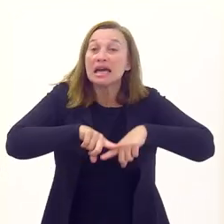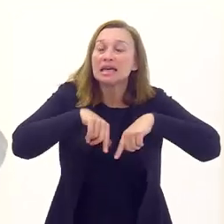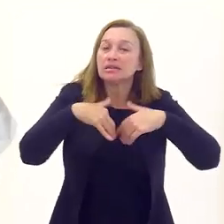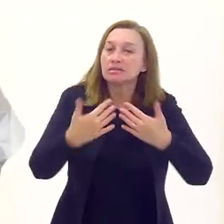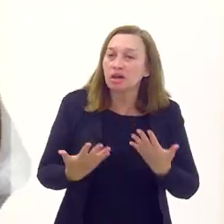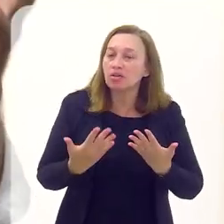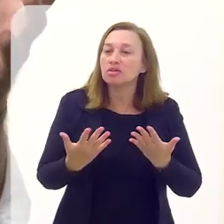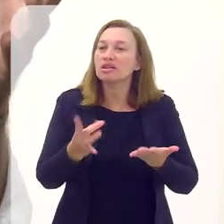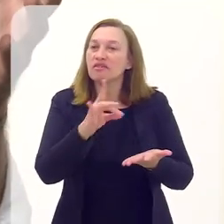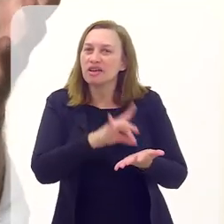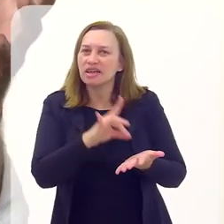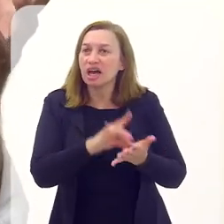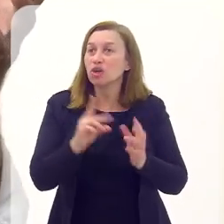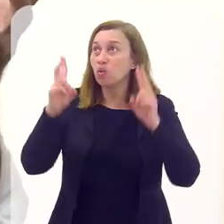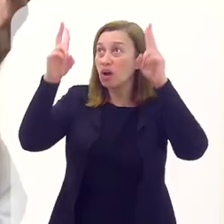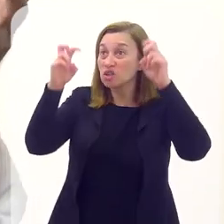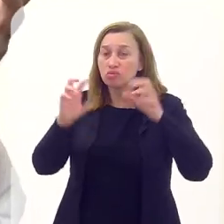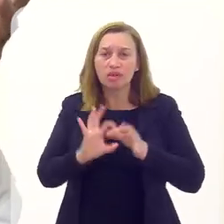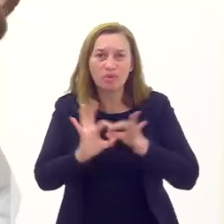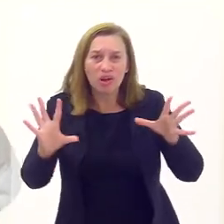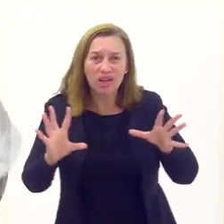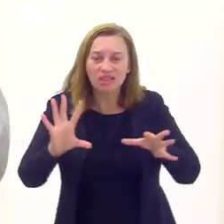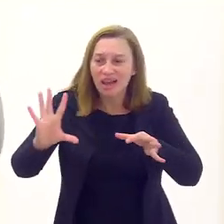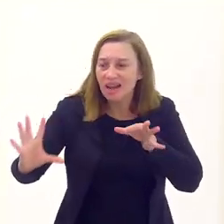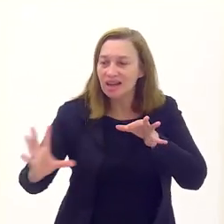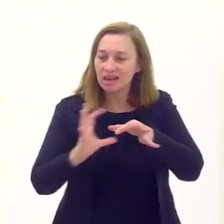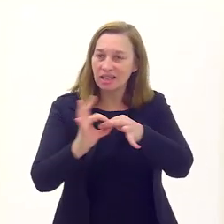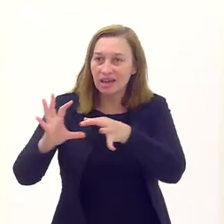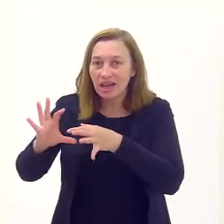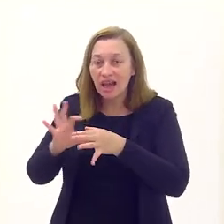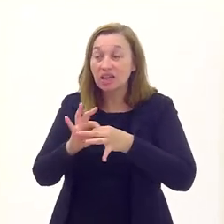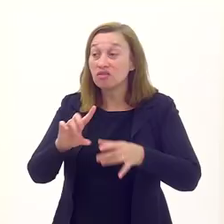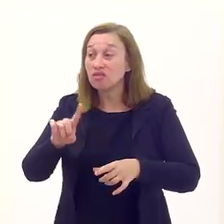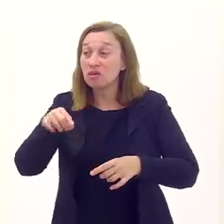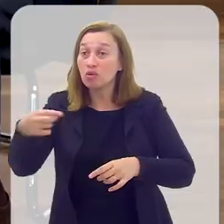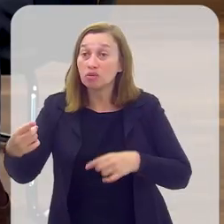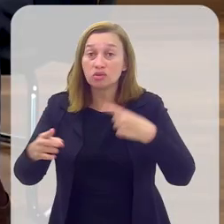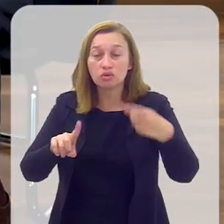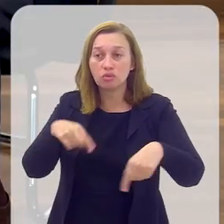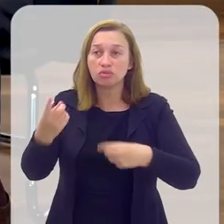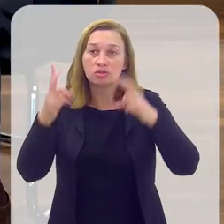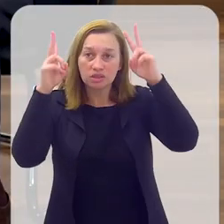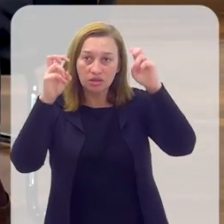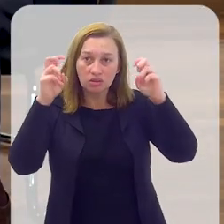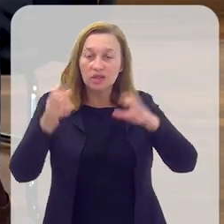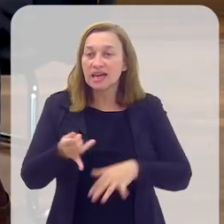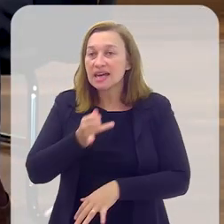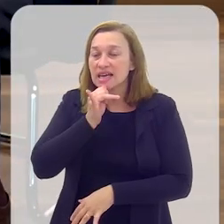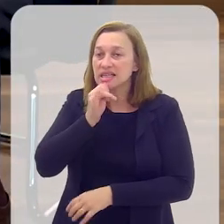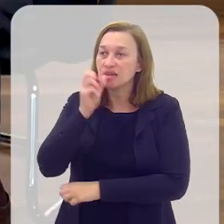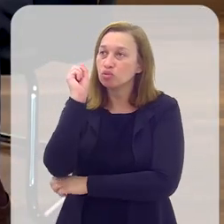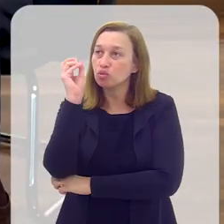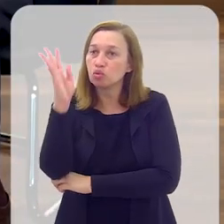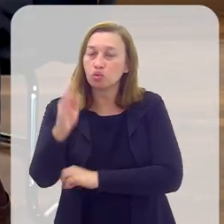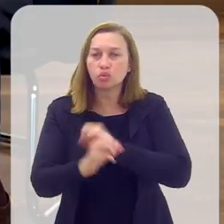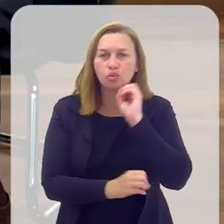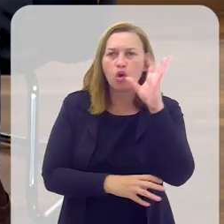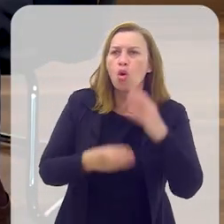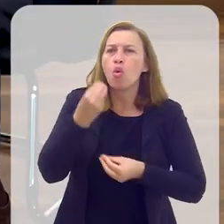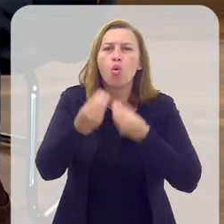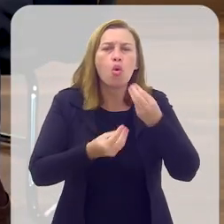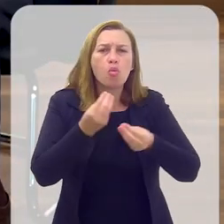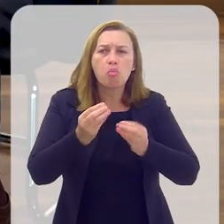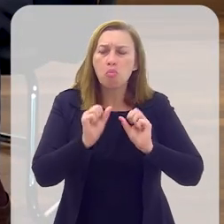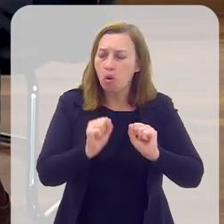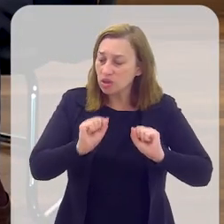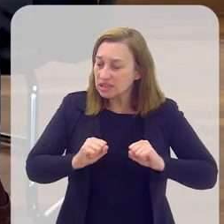Então, na verdade, a questão democrática está ligada a várias outras questões. Por exemplo, a questão ambiental. Como você